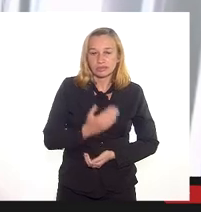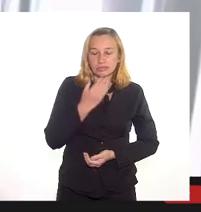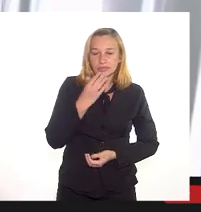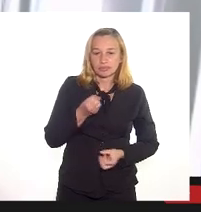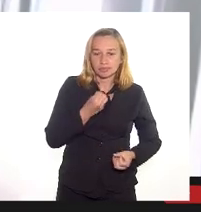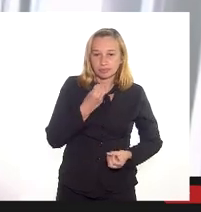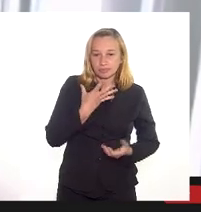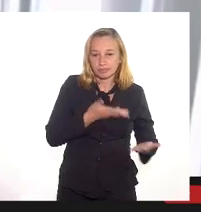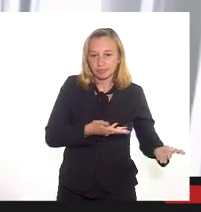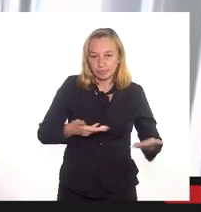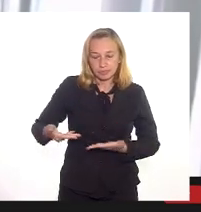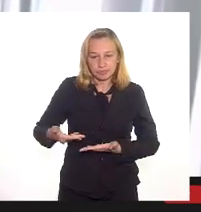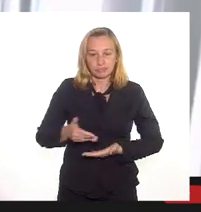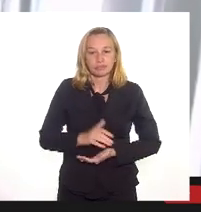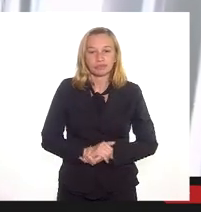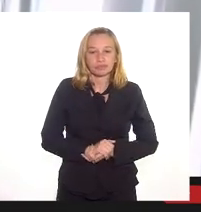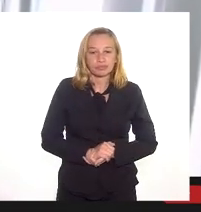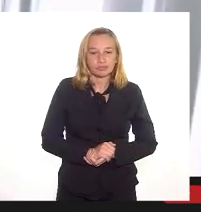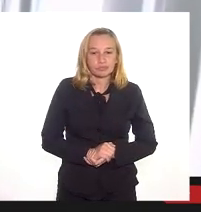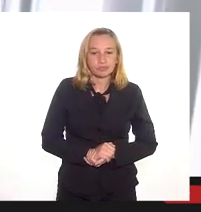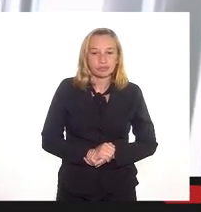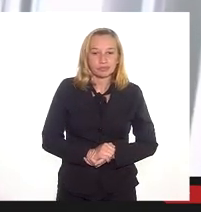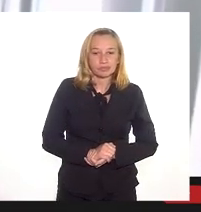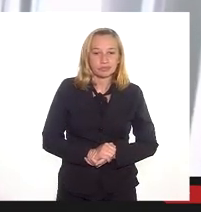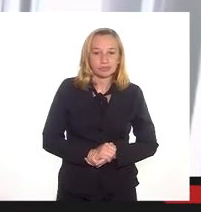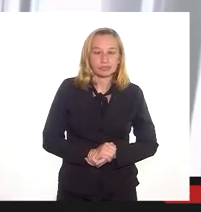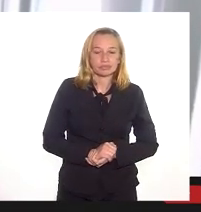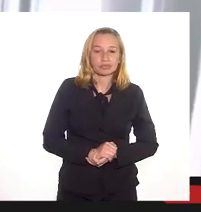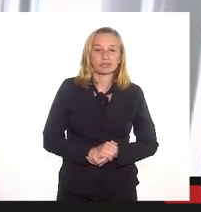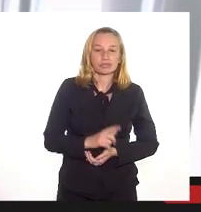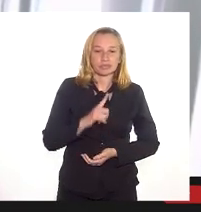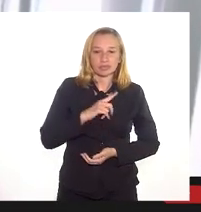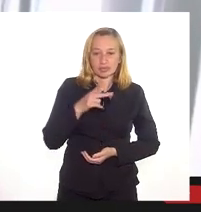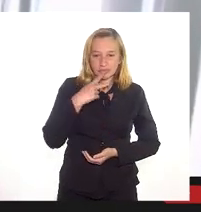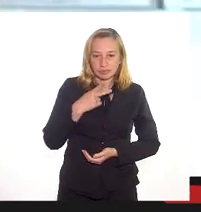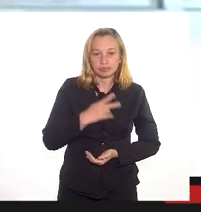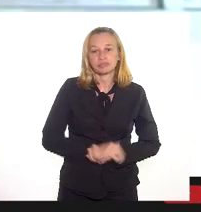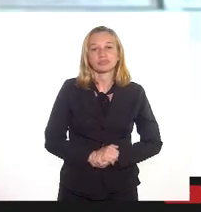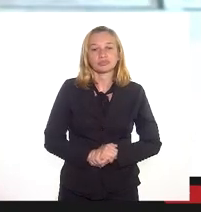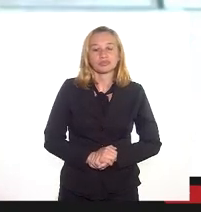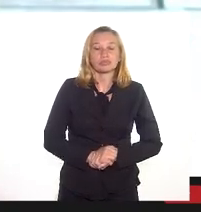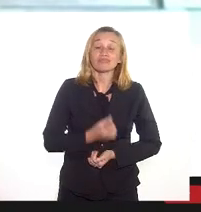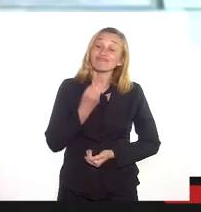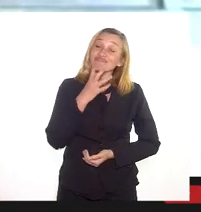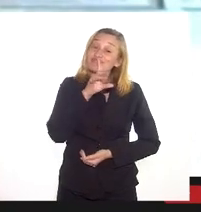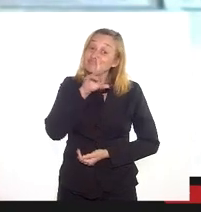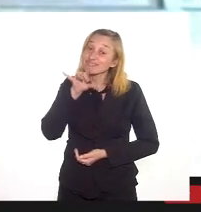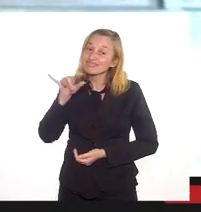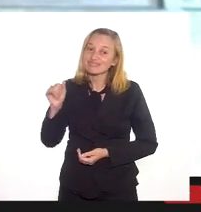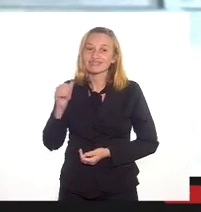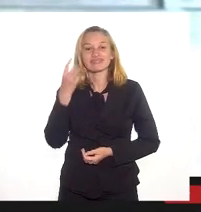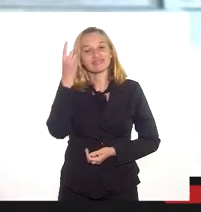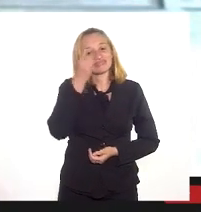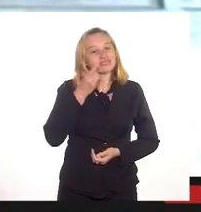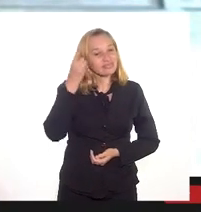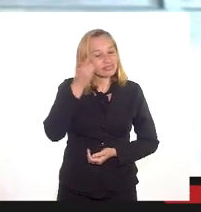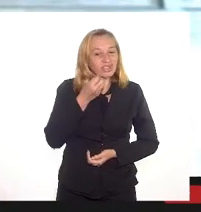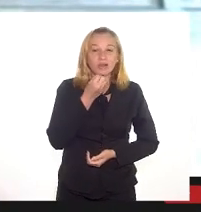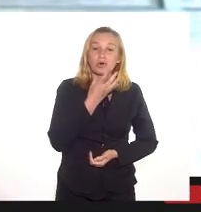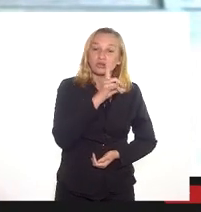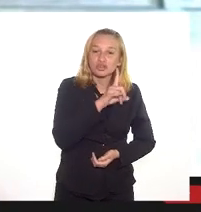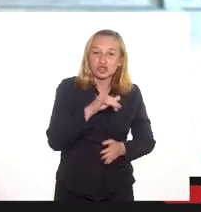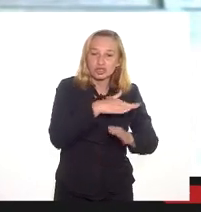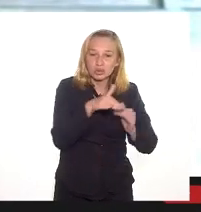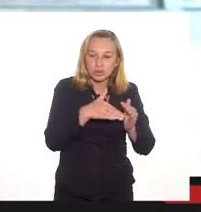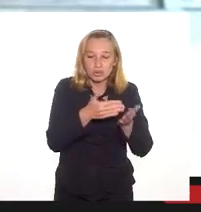-vinda, defensora, e vossa senhoria tem a palavra. Bom dia, deputado, bom dia a todos